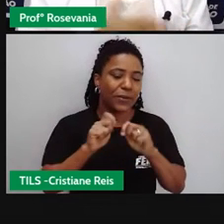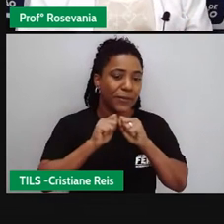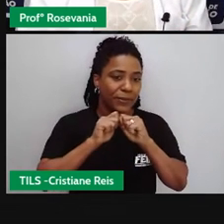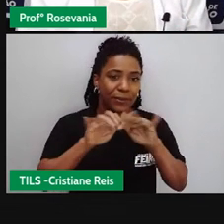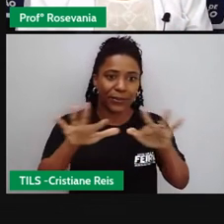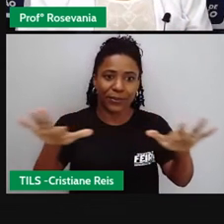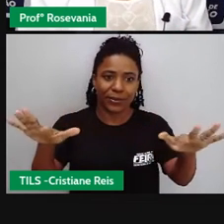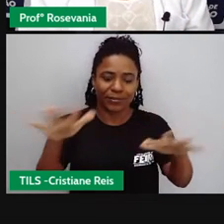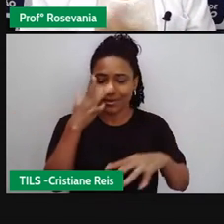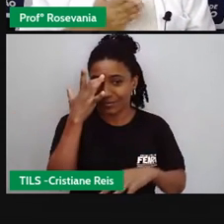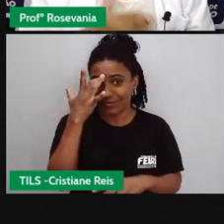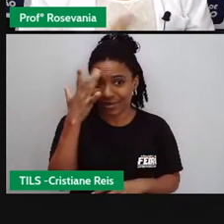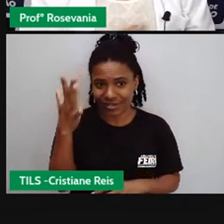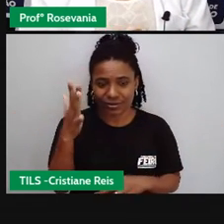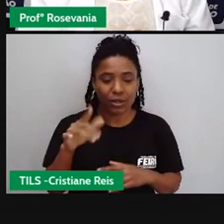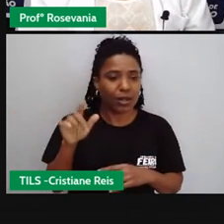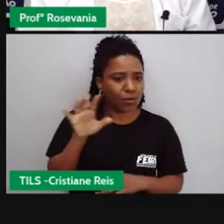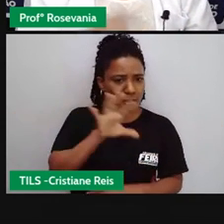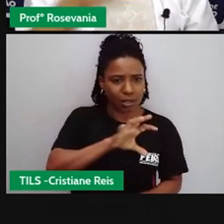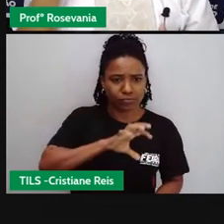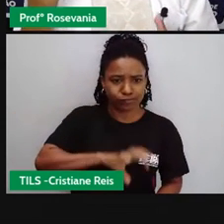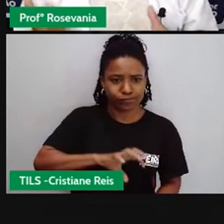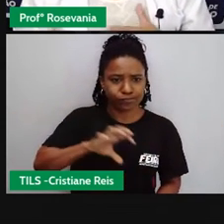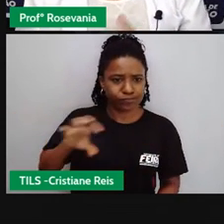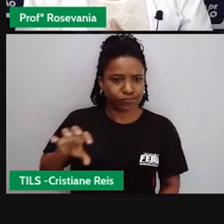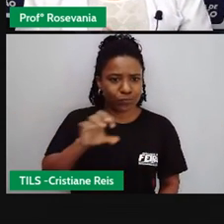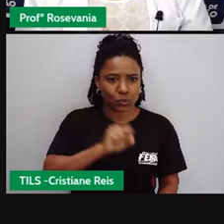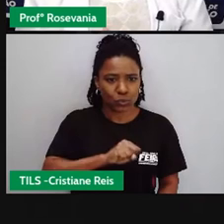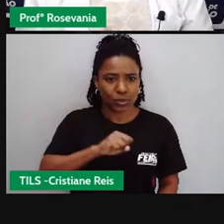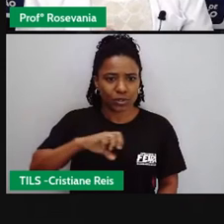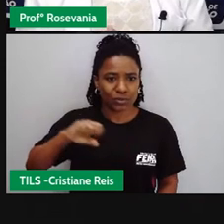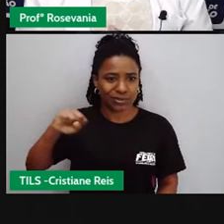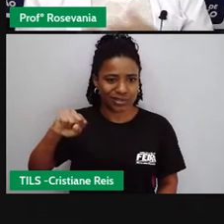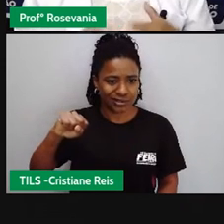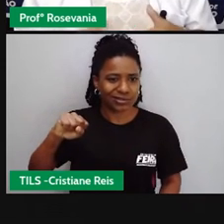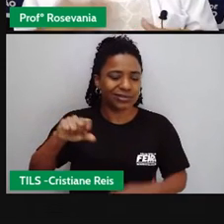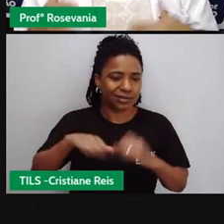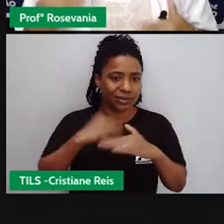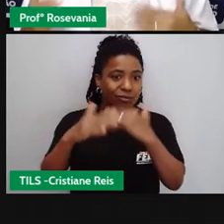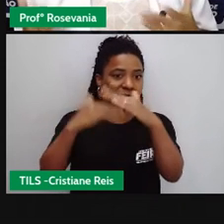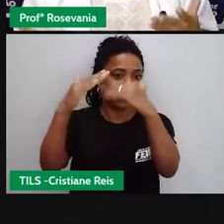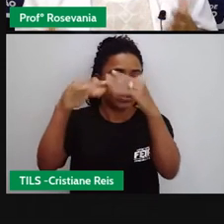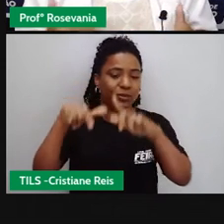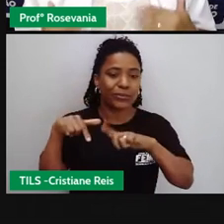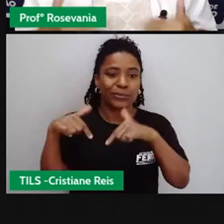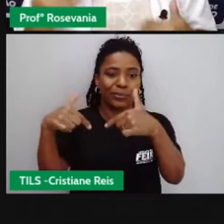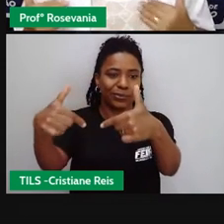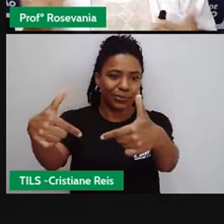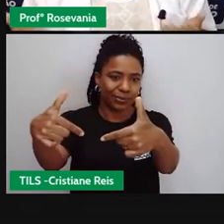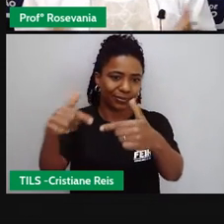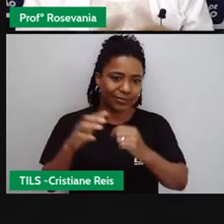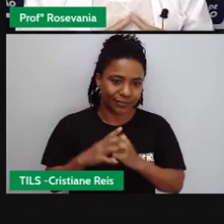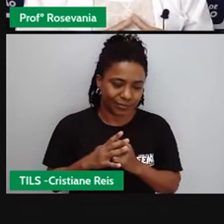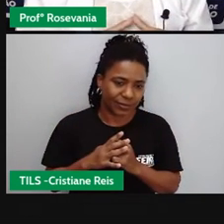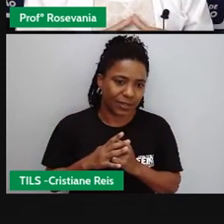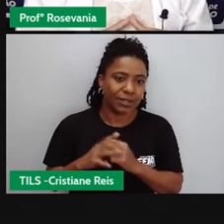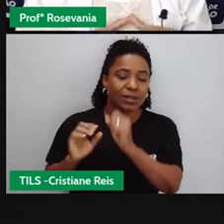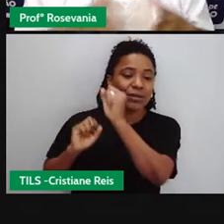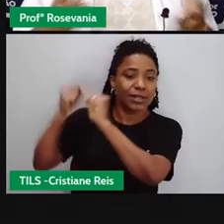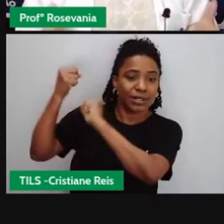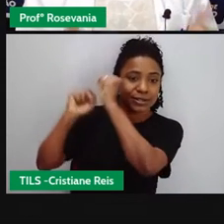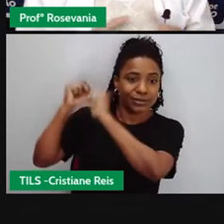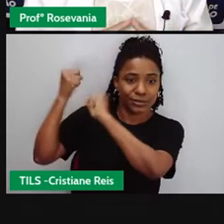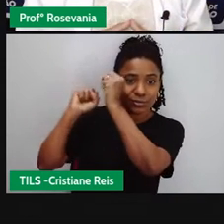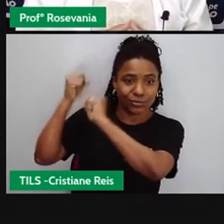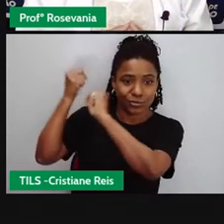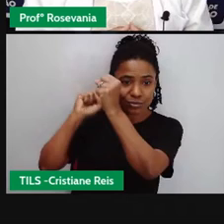consequentemente, já é a região mais desenvolvida do país com esse, até porque as indústrias também puxam isso, né, para que tenha